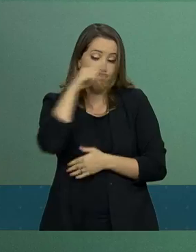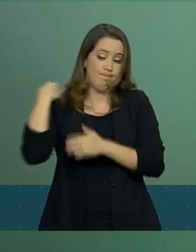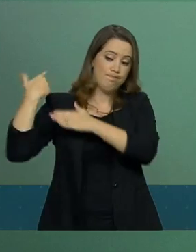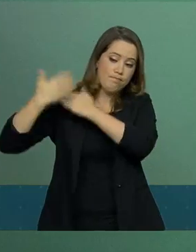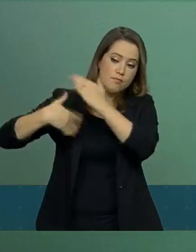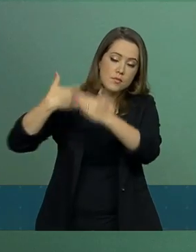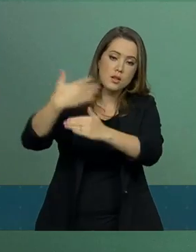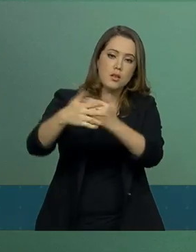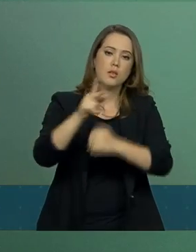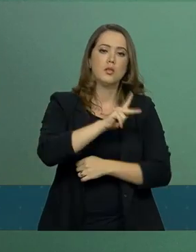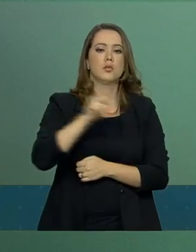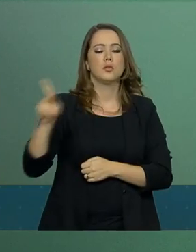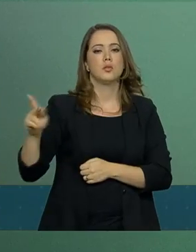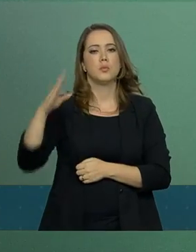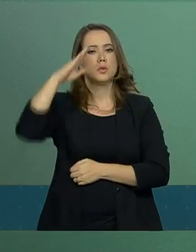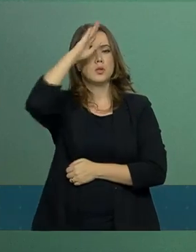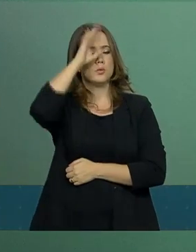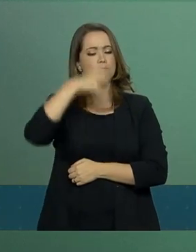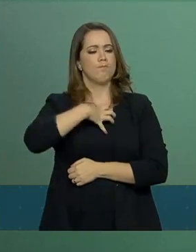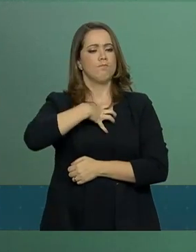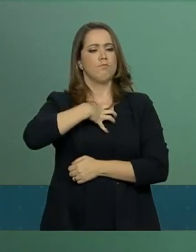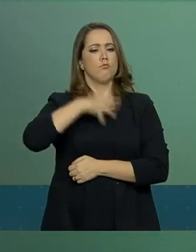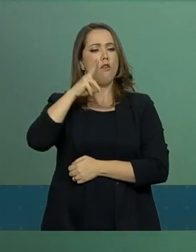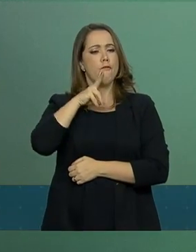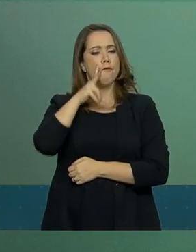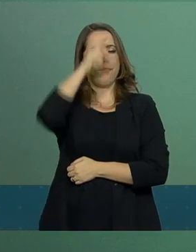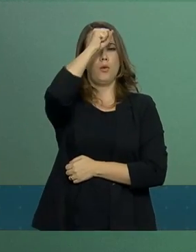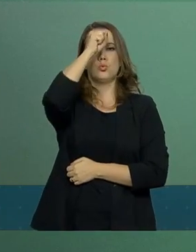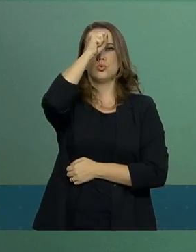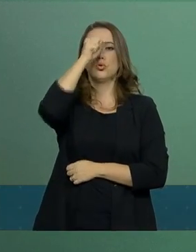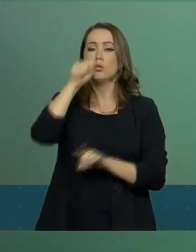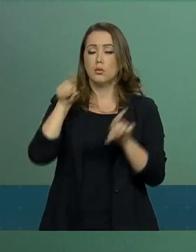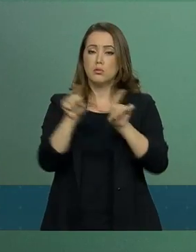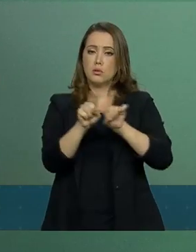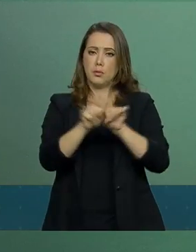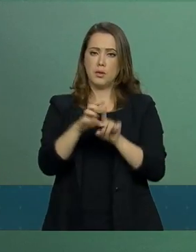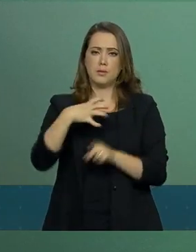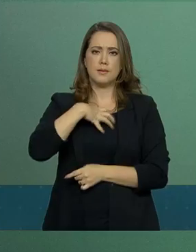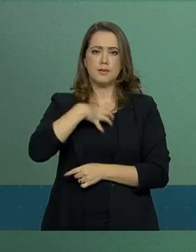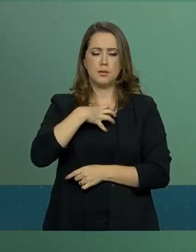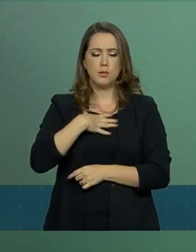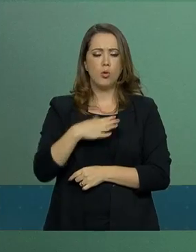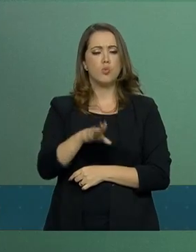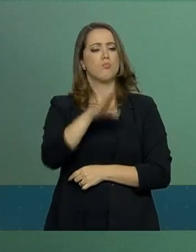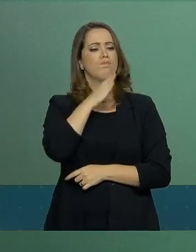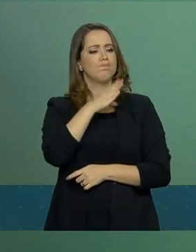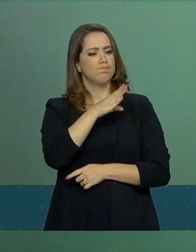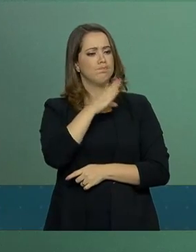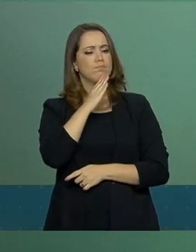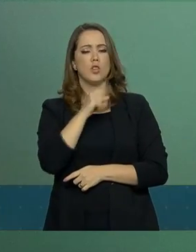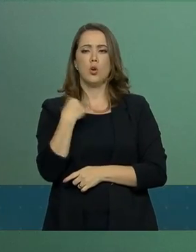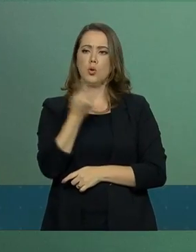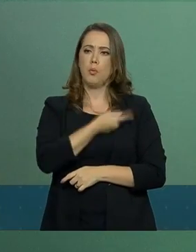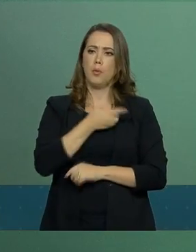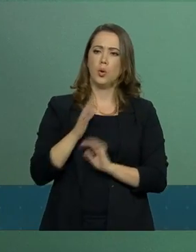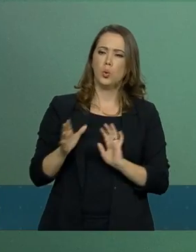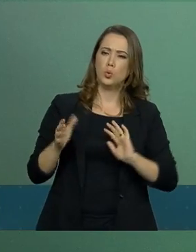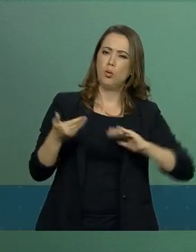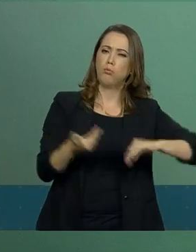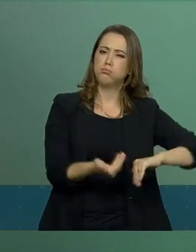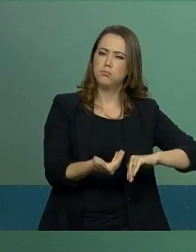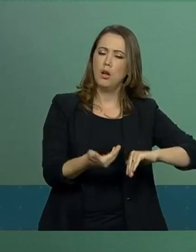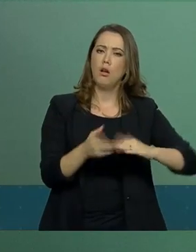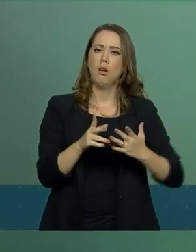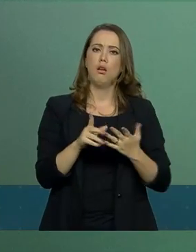o presidente se sente fortalecido e, eu diria mais, se sente reconhecido pelo nosso Parlamento,